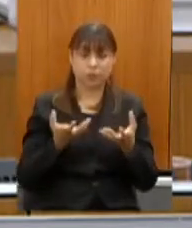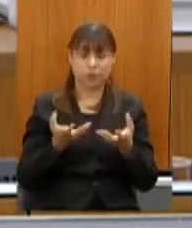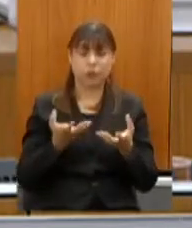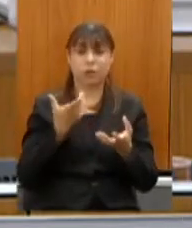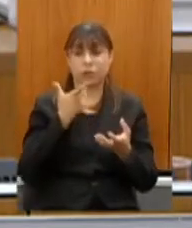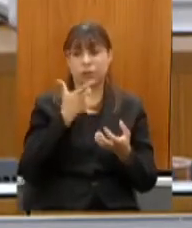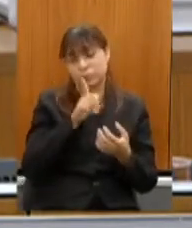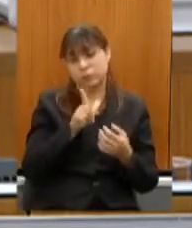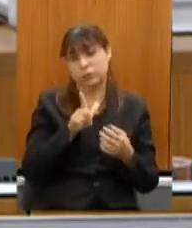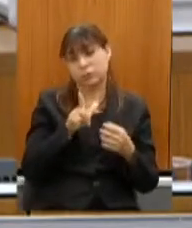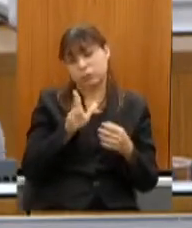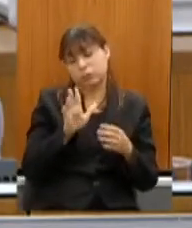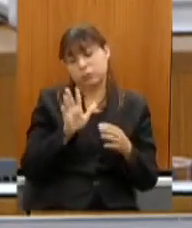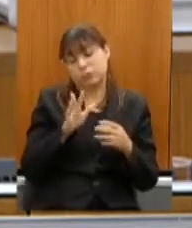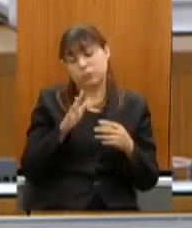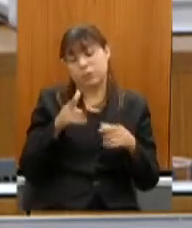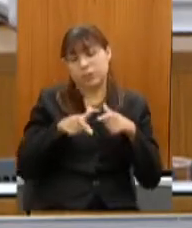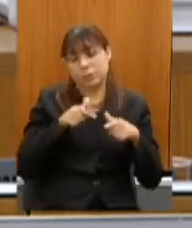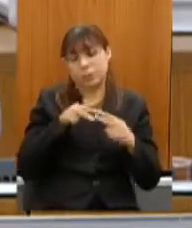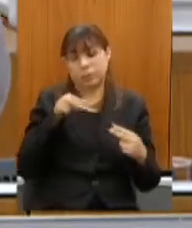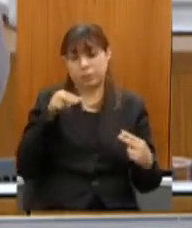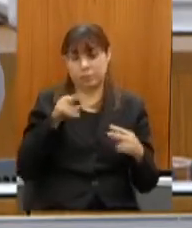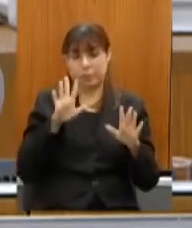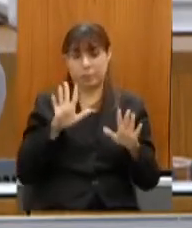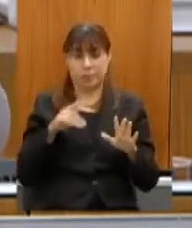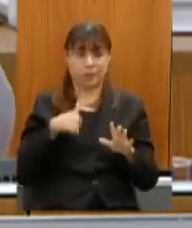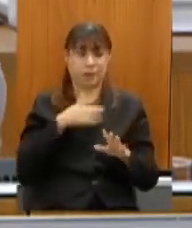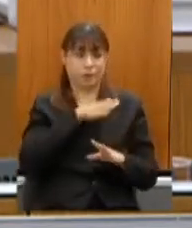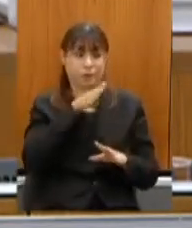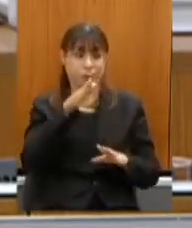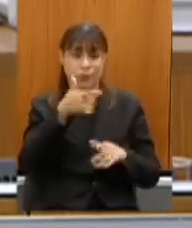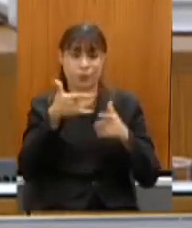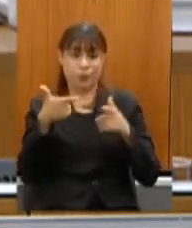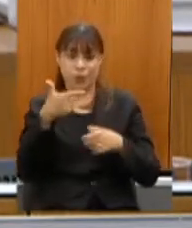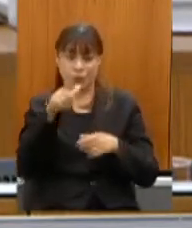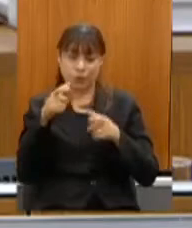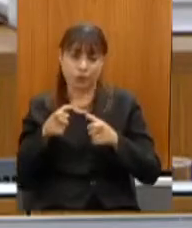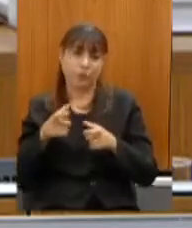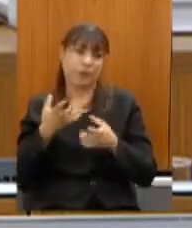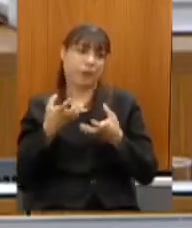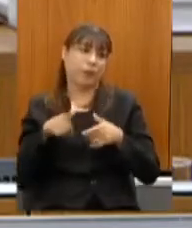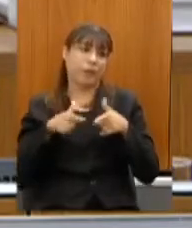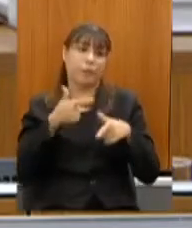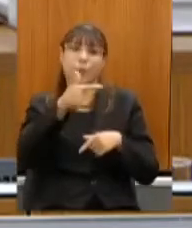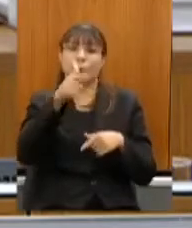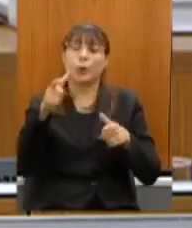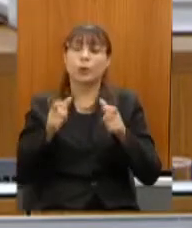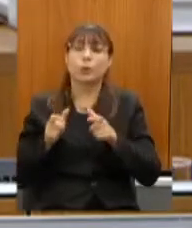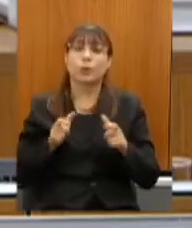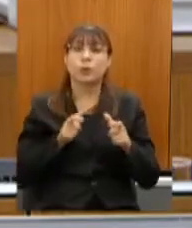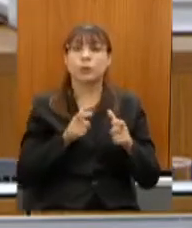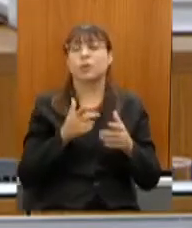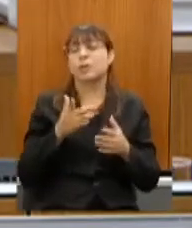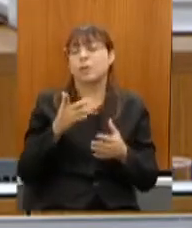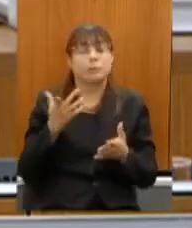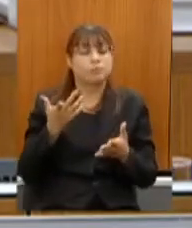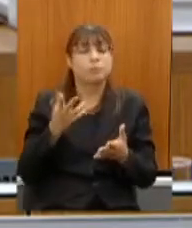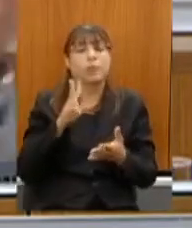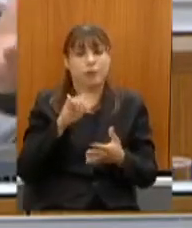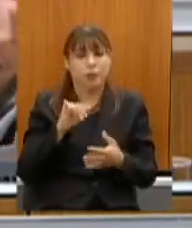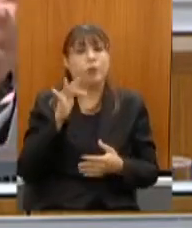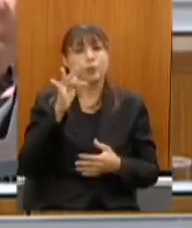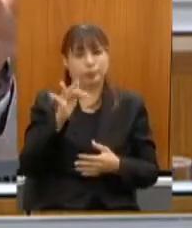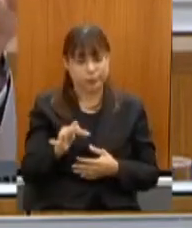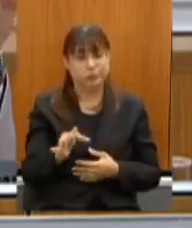office o desejo de sair de casa de estar em lugares poder trabalhar em lugares vai ser cada vez maior essa é uma tendência que